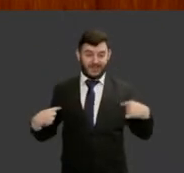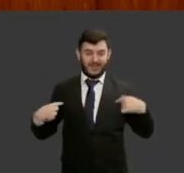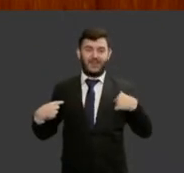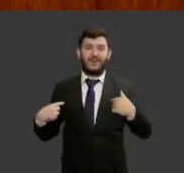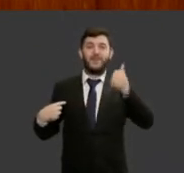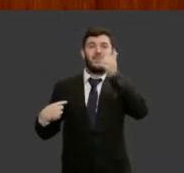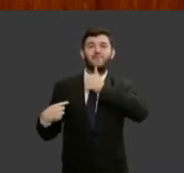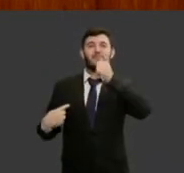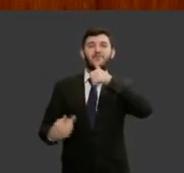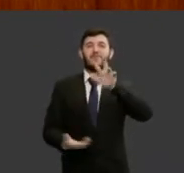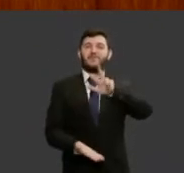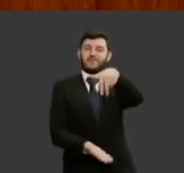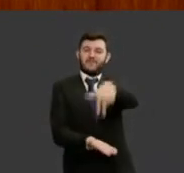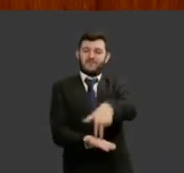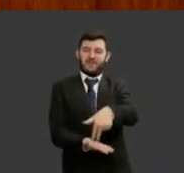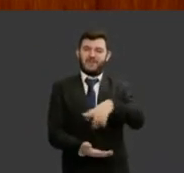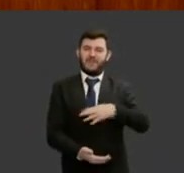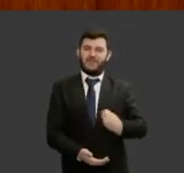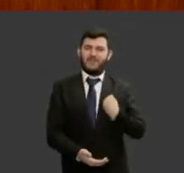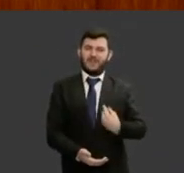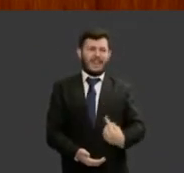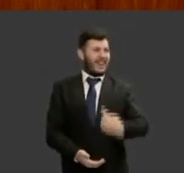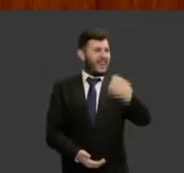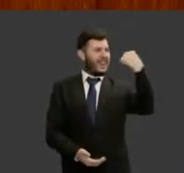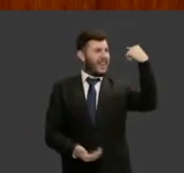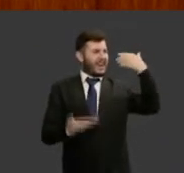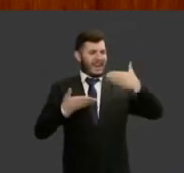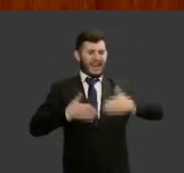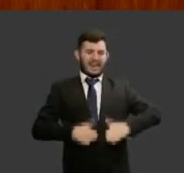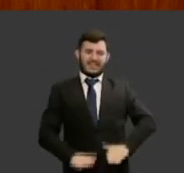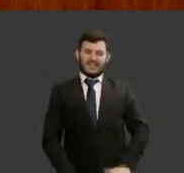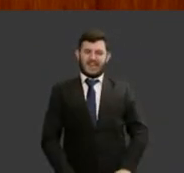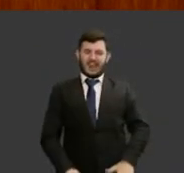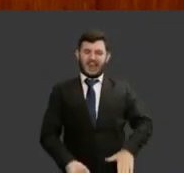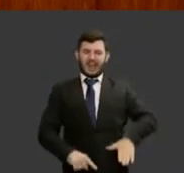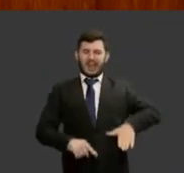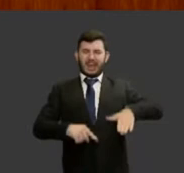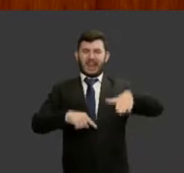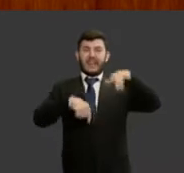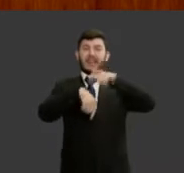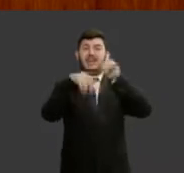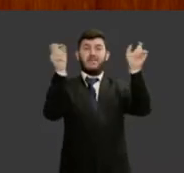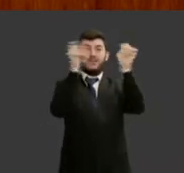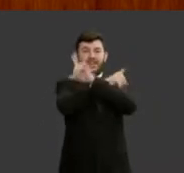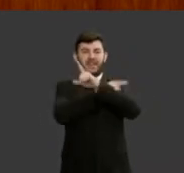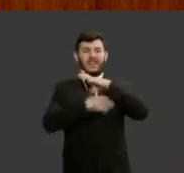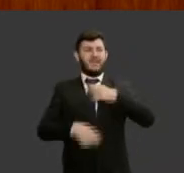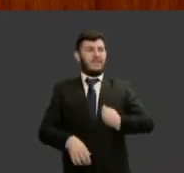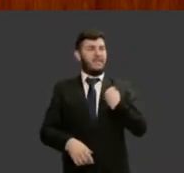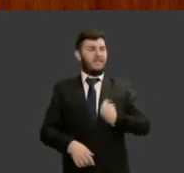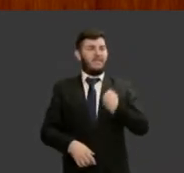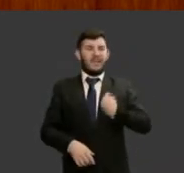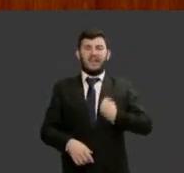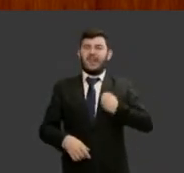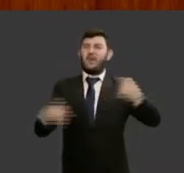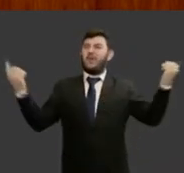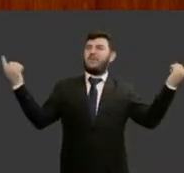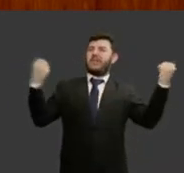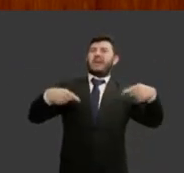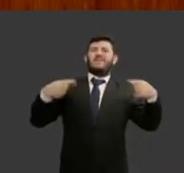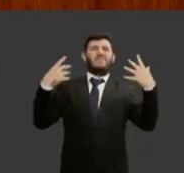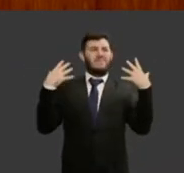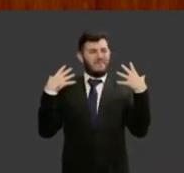nasci em tempos rudes aceitei com tradições lutas e pedras como lições de vida e delas me sirvo